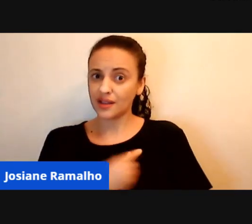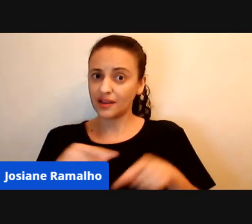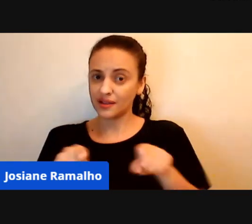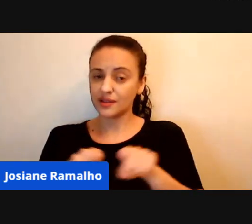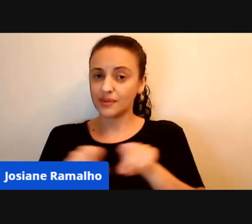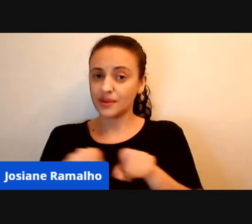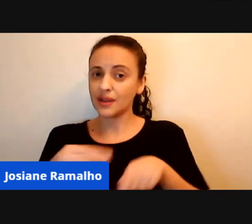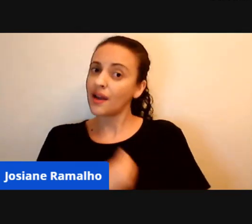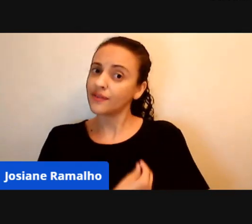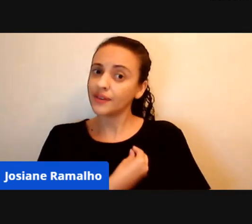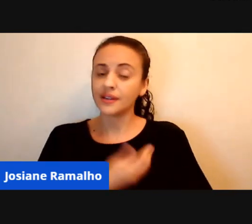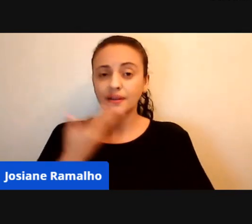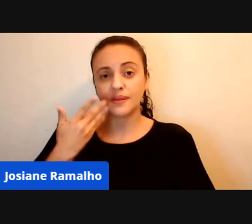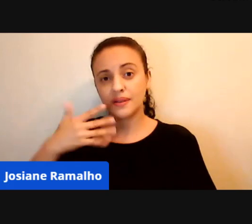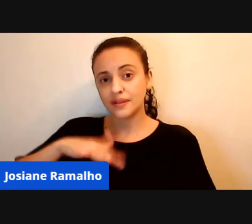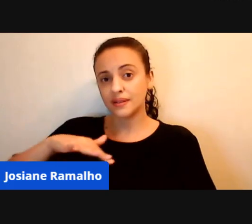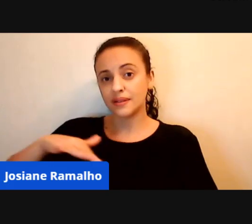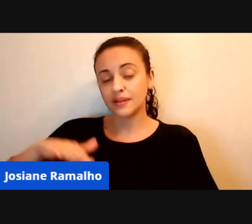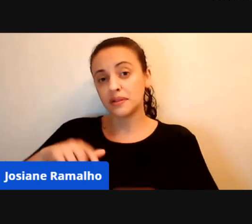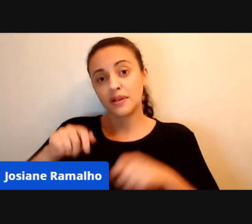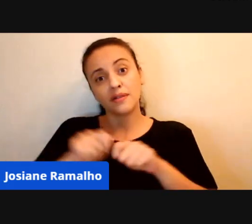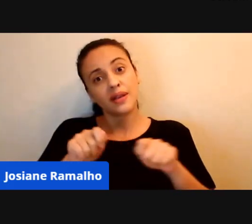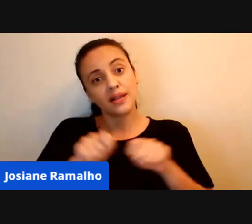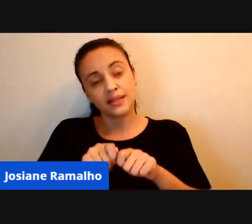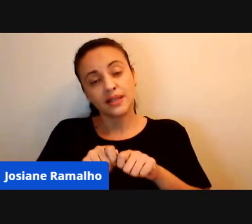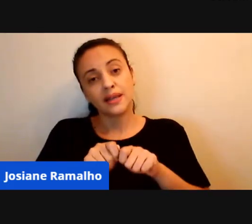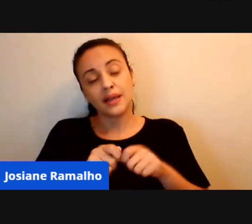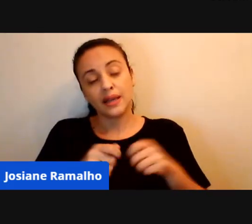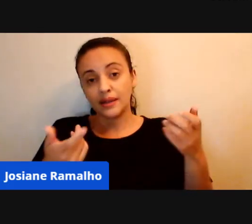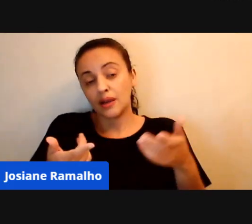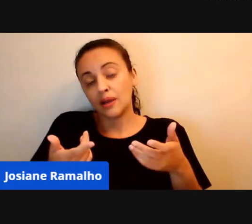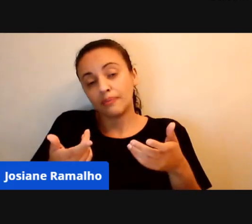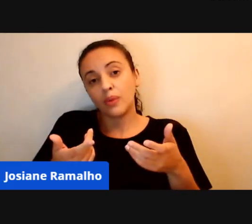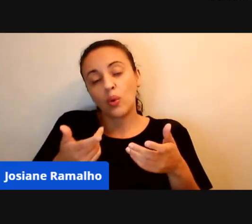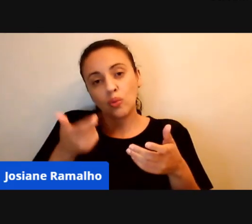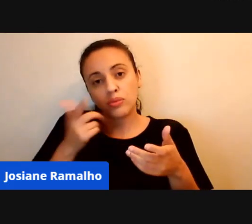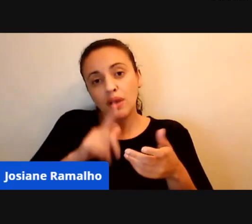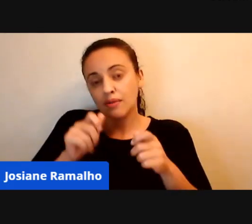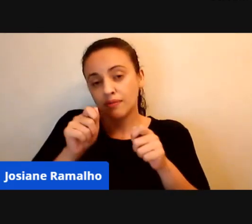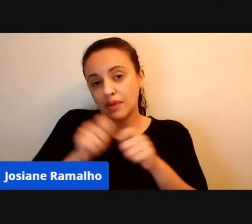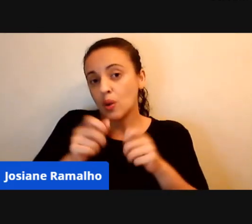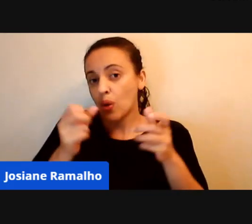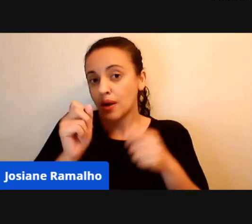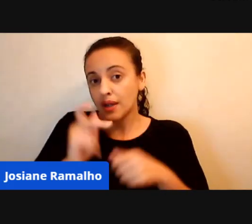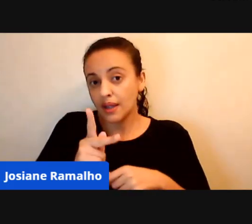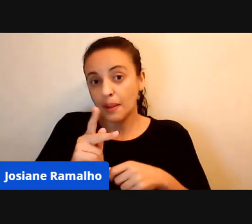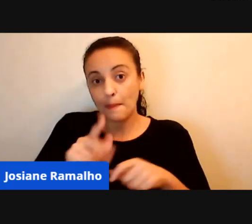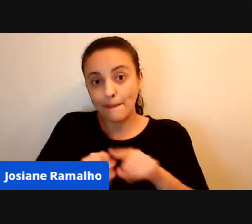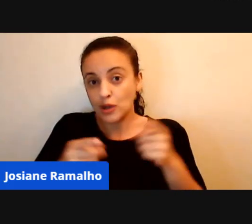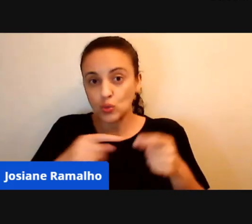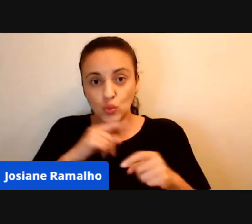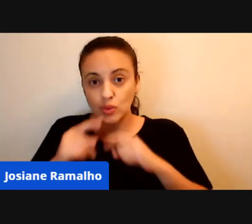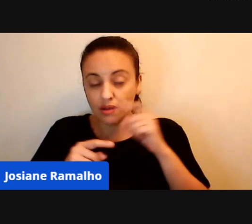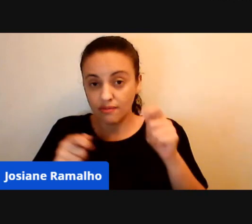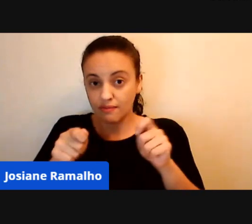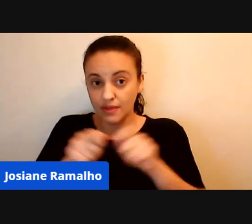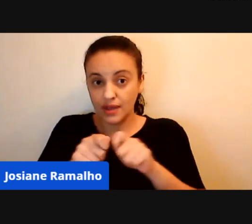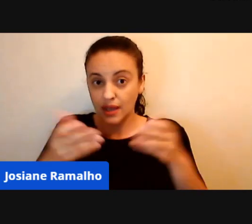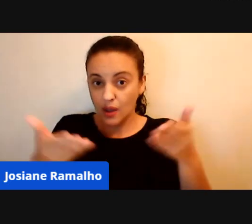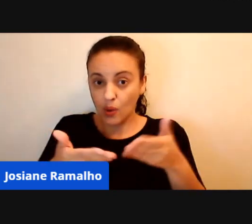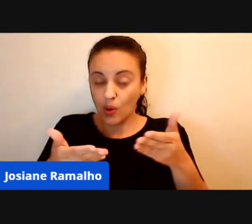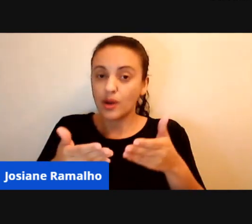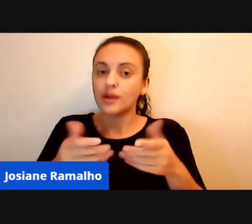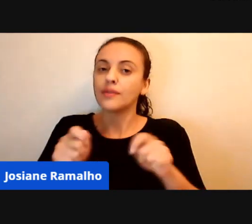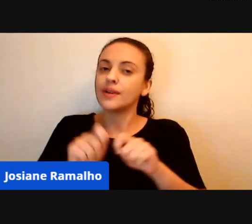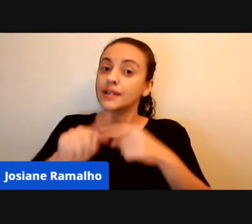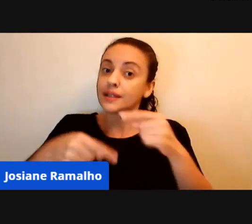né, e o que não é possível, é, nós vamos fazer depois, mas o que nós estamos fazendo agora é preservar as nossas